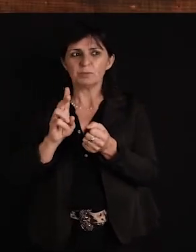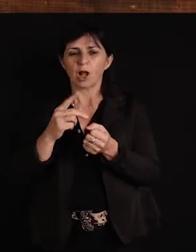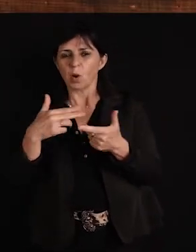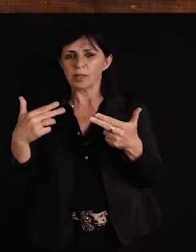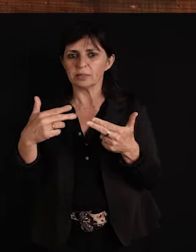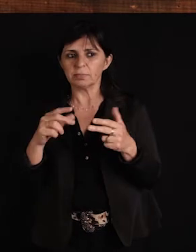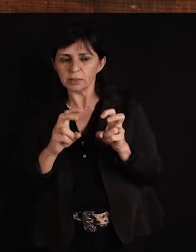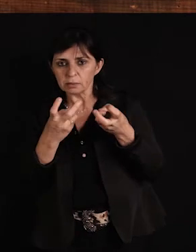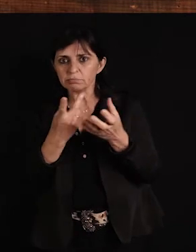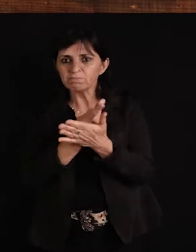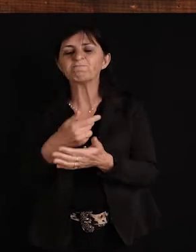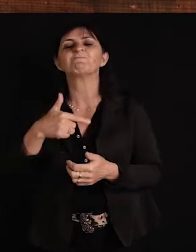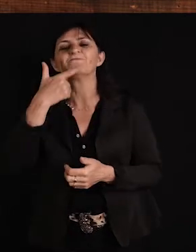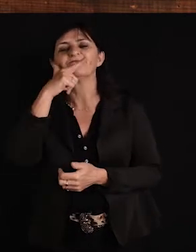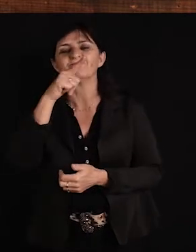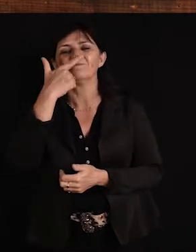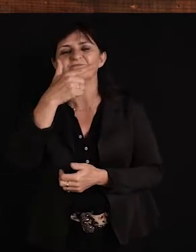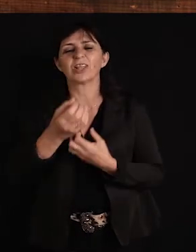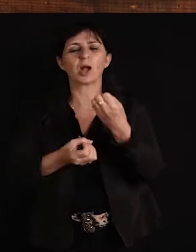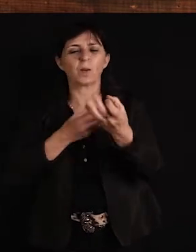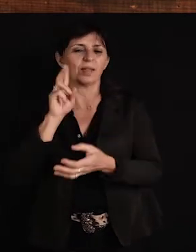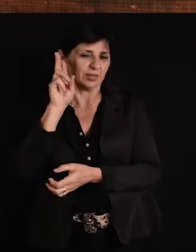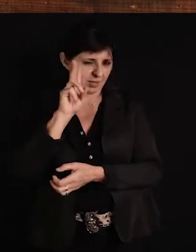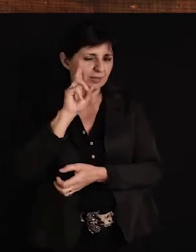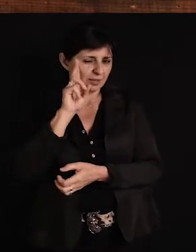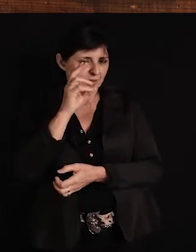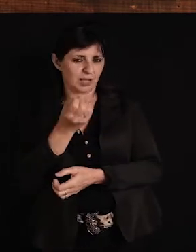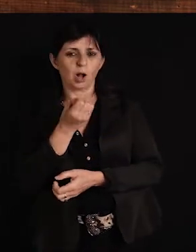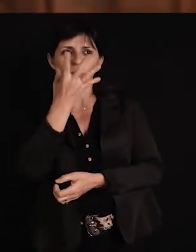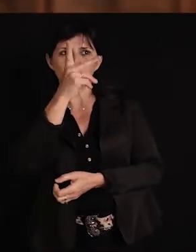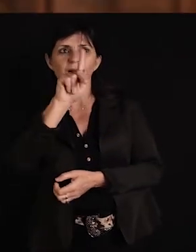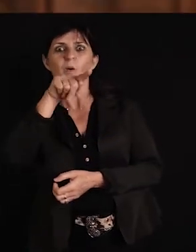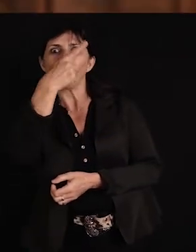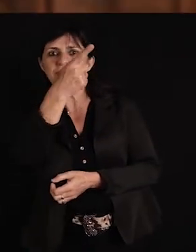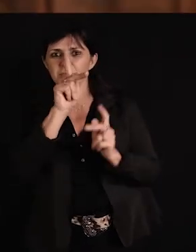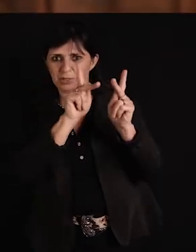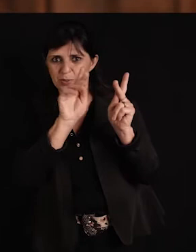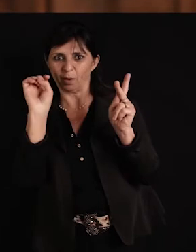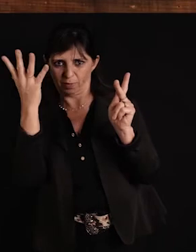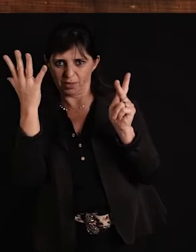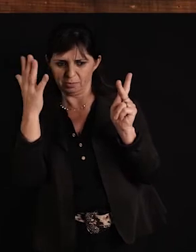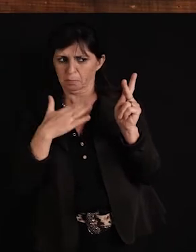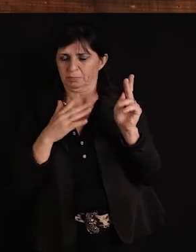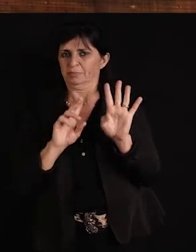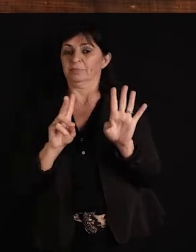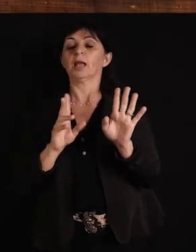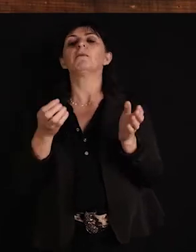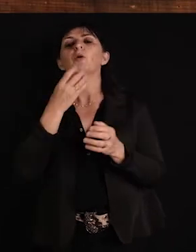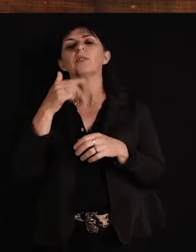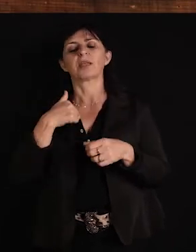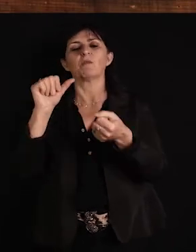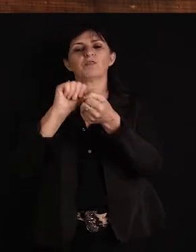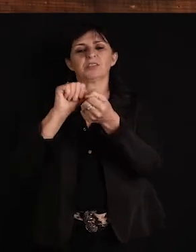contar, porque geralmente a gente nunca conta as histórias da gente, né? Sempre conto o que aconteceu com os outros. Mas eu vou contar que eu fiz,